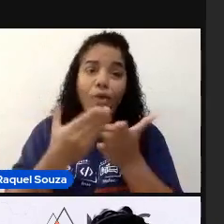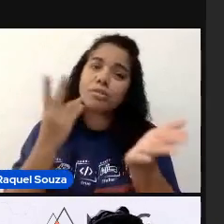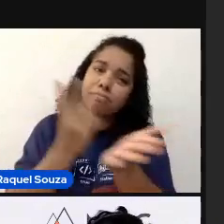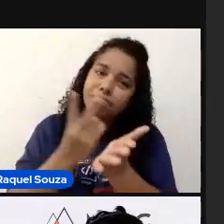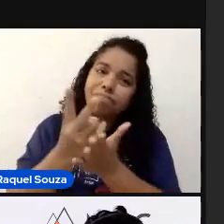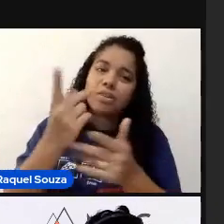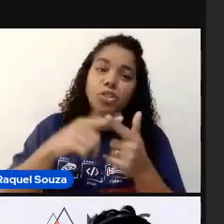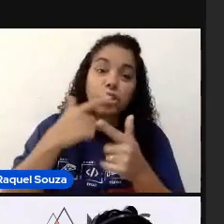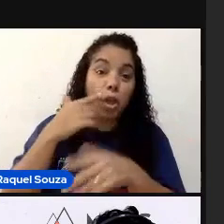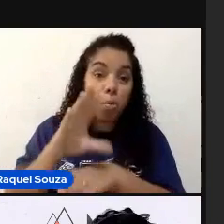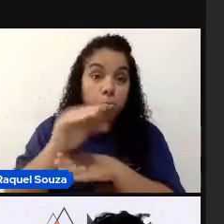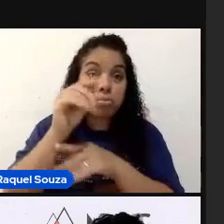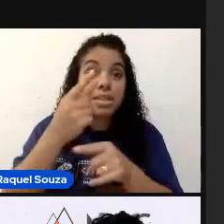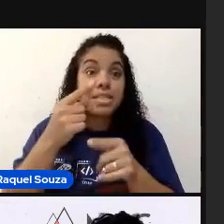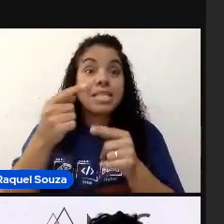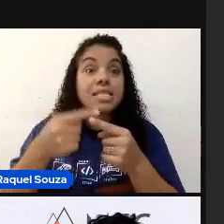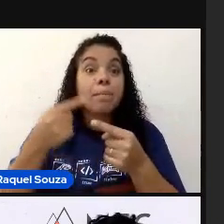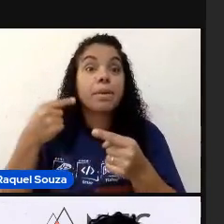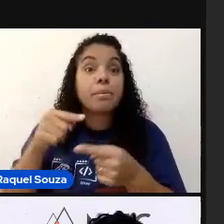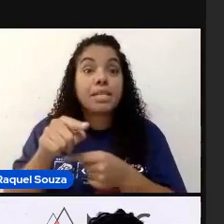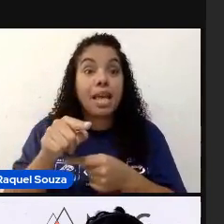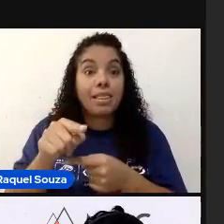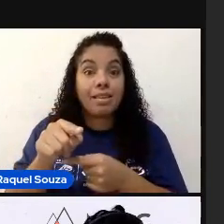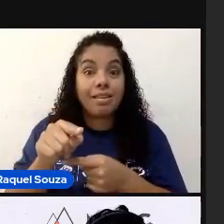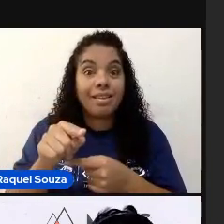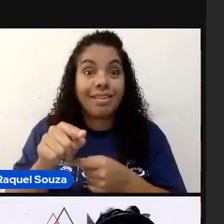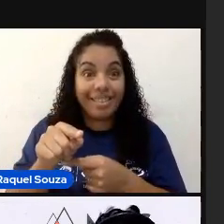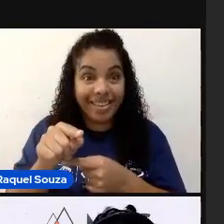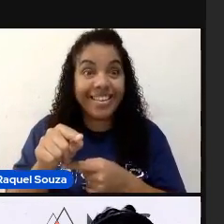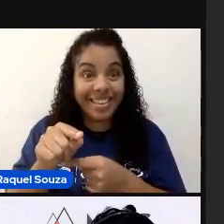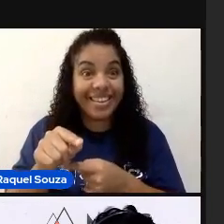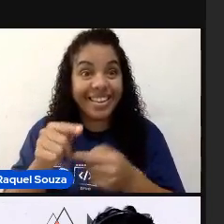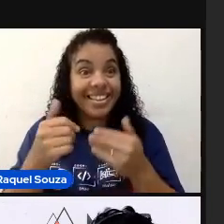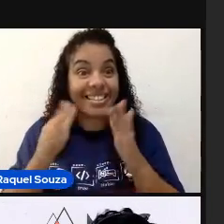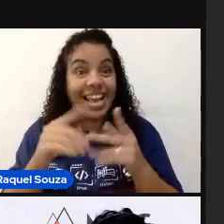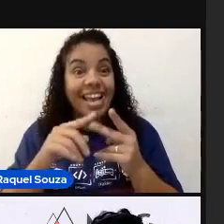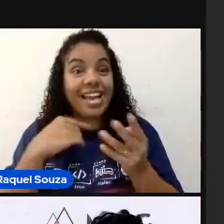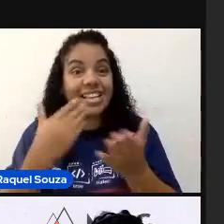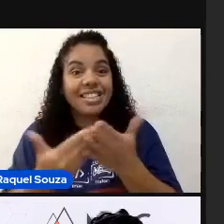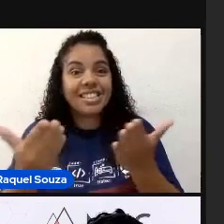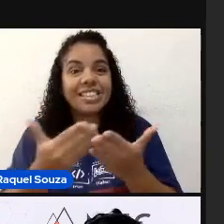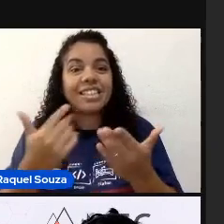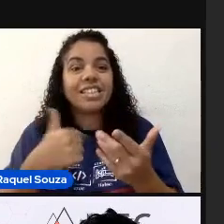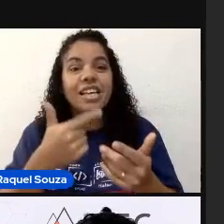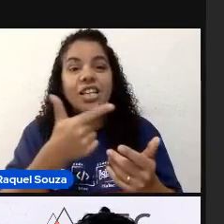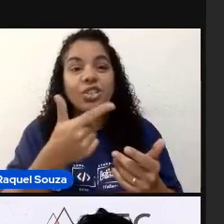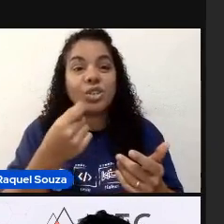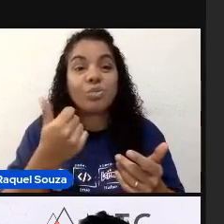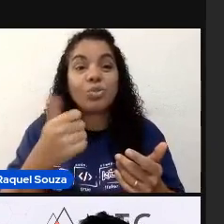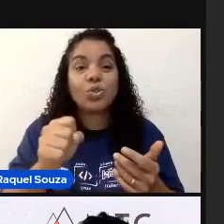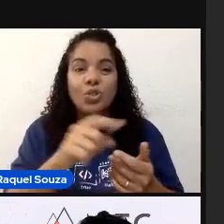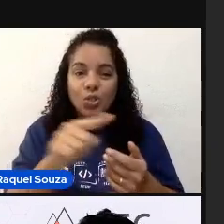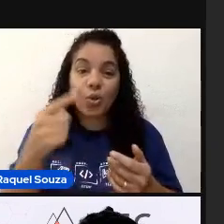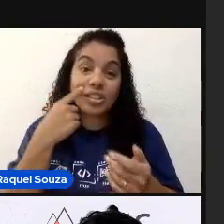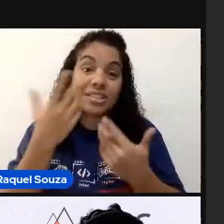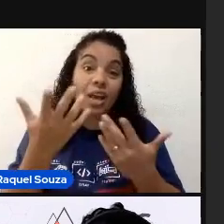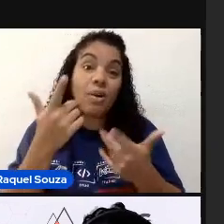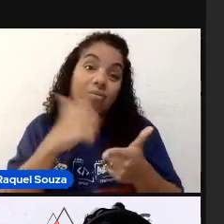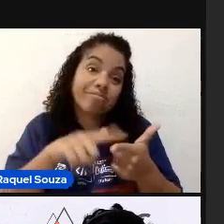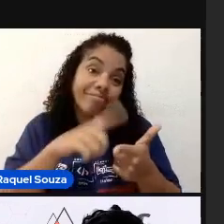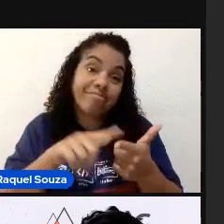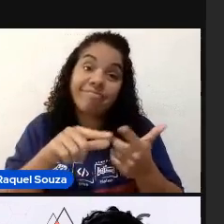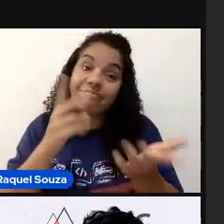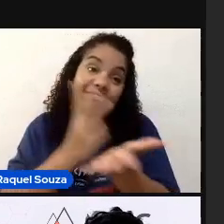Eu tirei esse print semana passada. E ele está aberto ainda. Desde 2018. Então, é um problema que